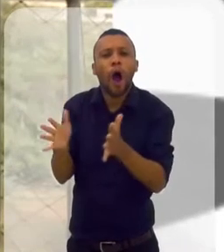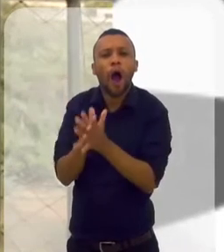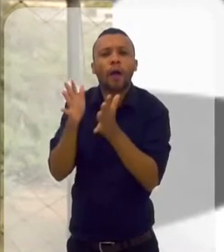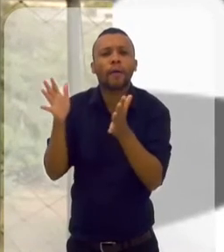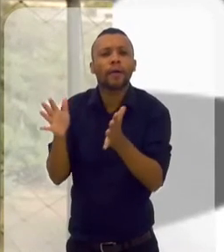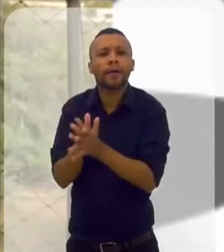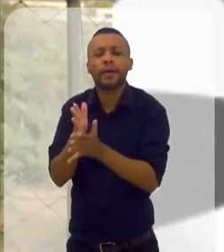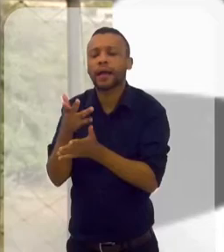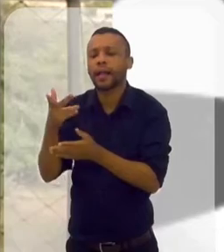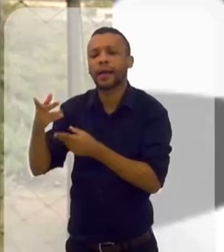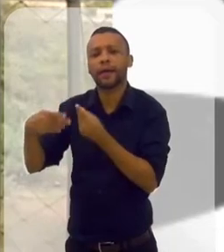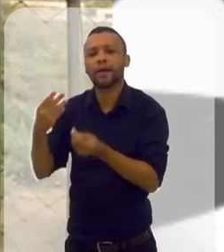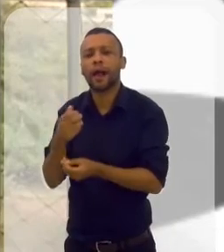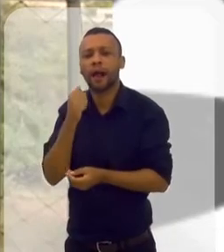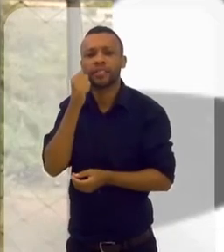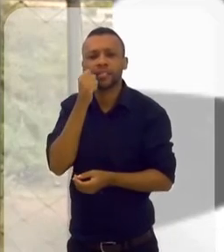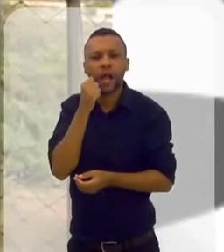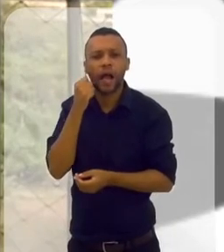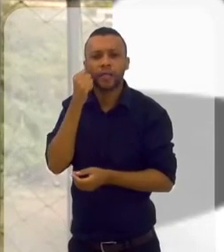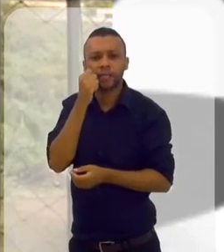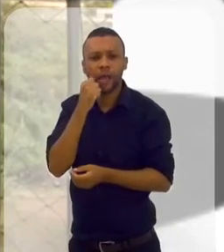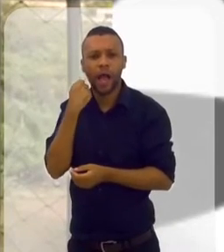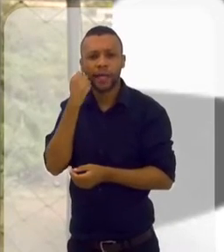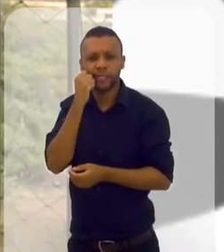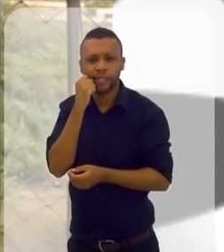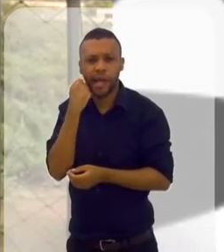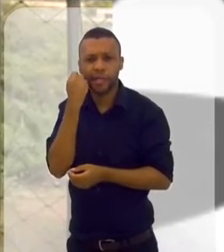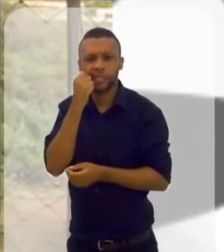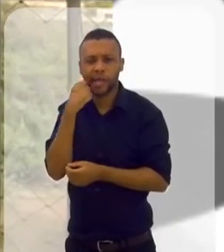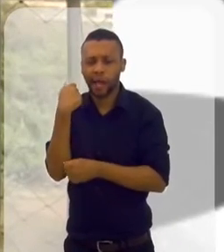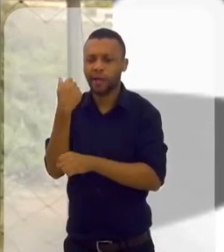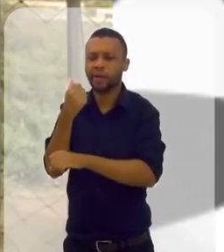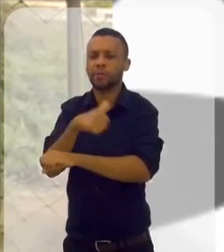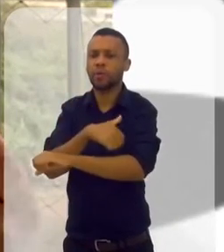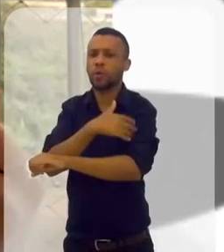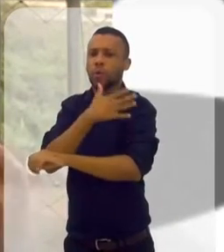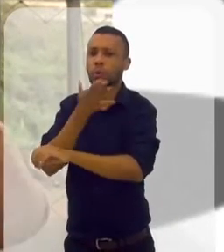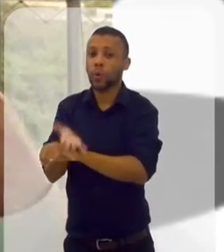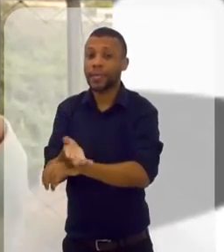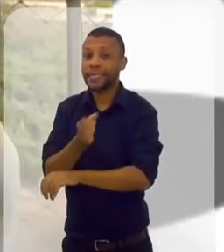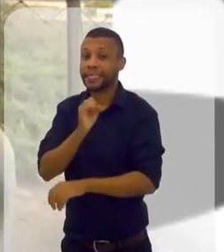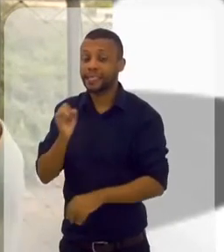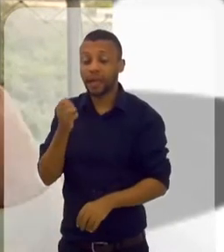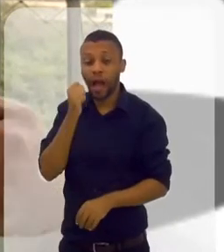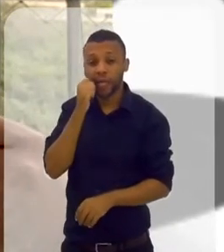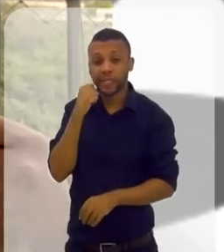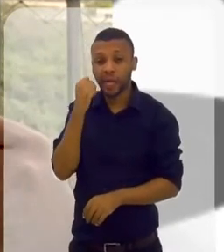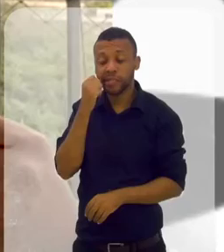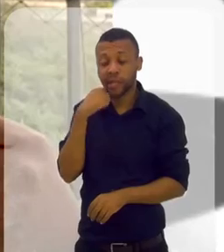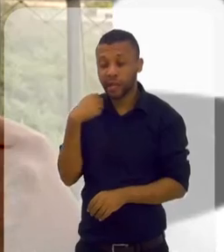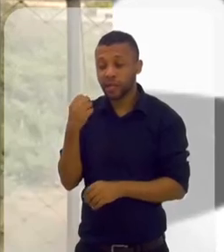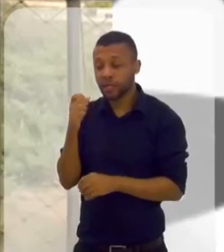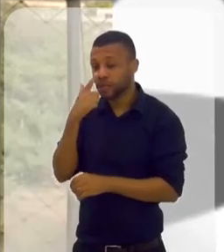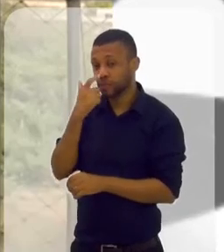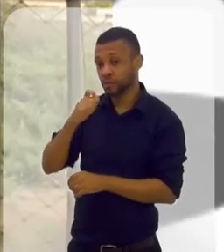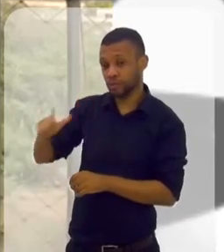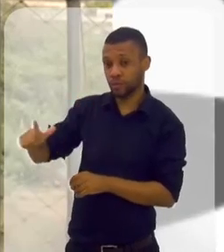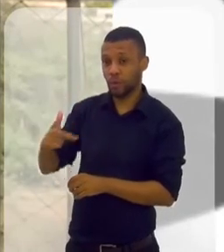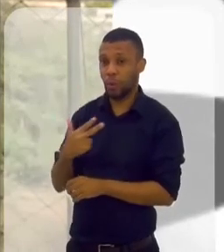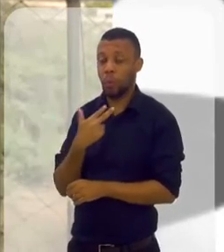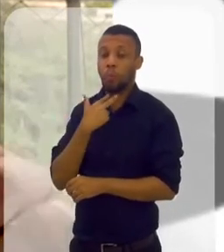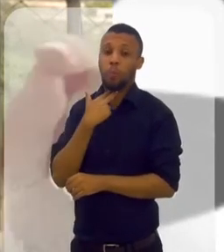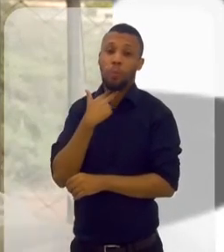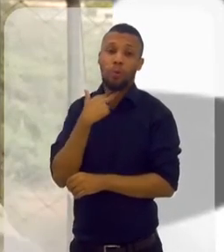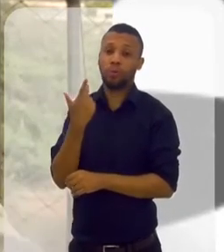chiclete. E ela comeu aquele chiclete o dia inteiro. Chegou a noite, na hora de dormir, ela pensou, se eu jogar esse chiclete fora, amanhã eu não posso comprar.